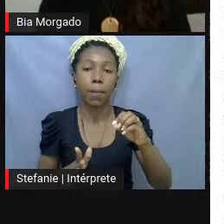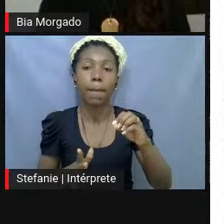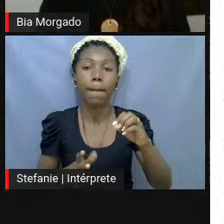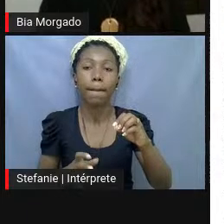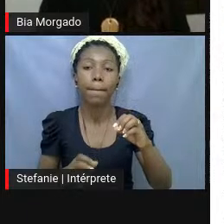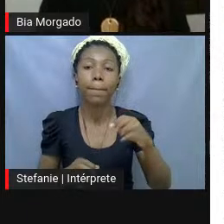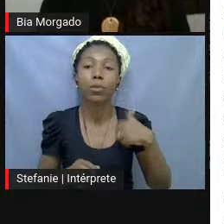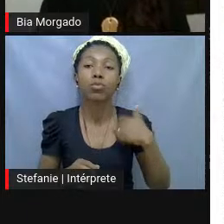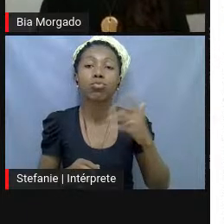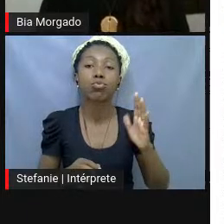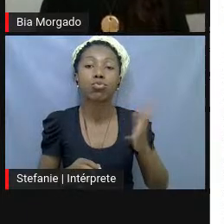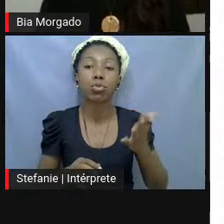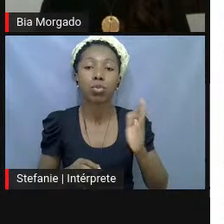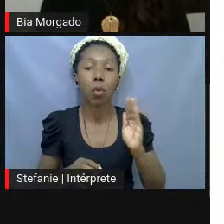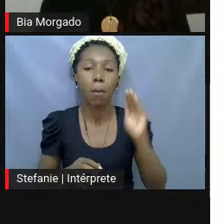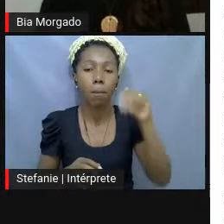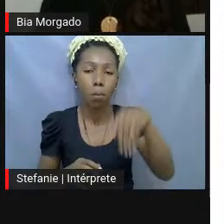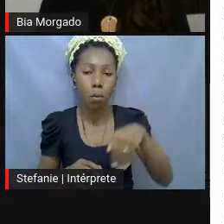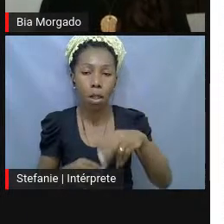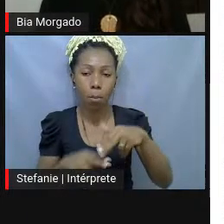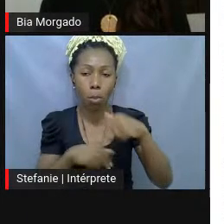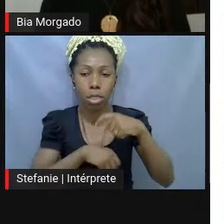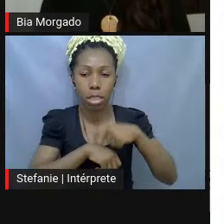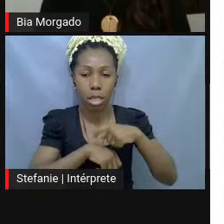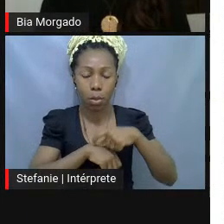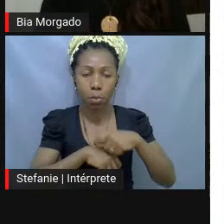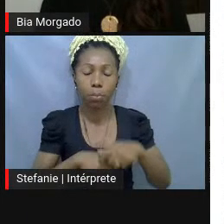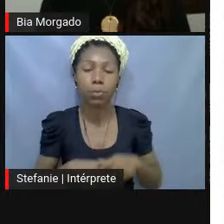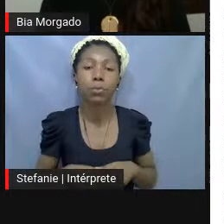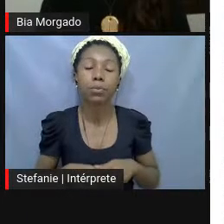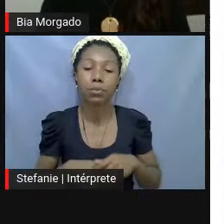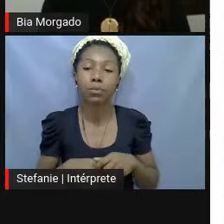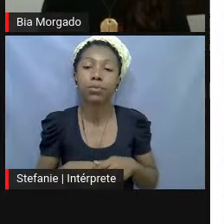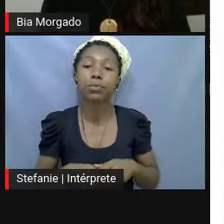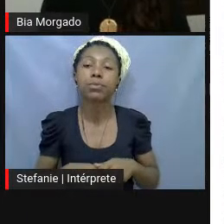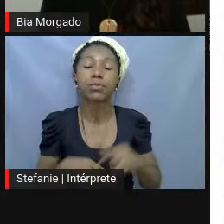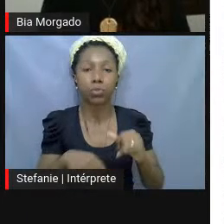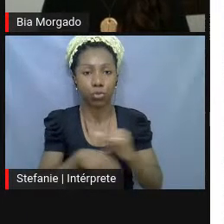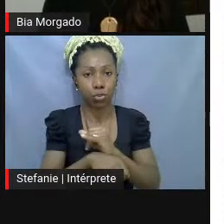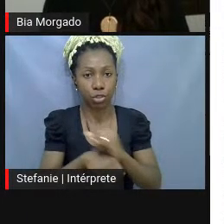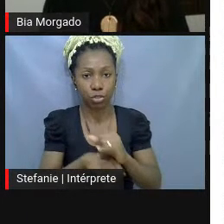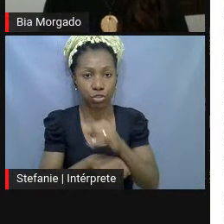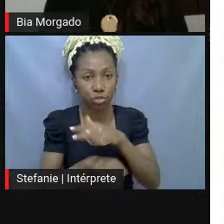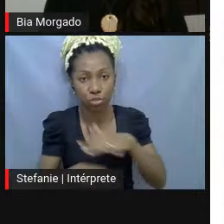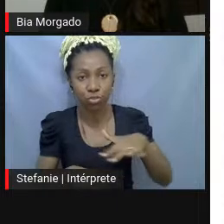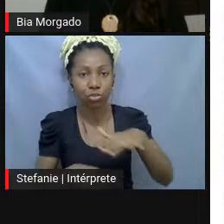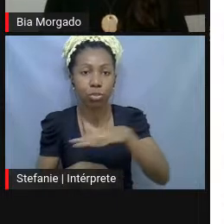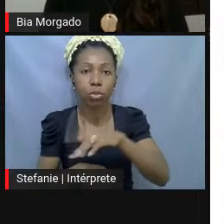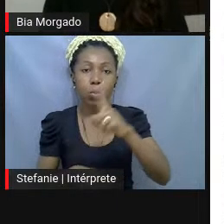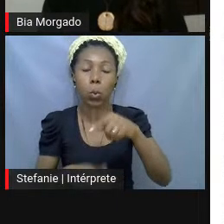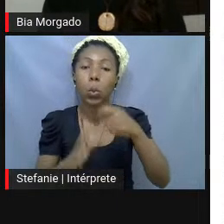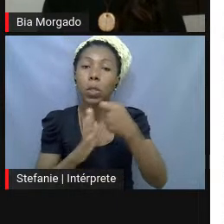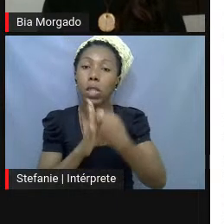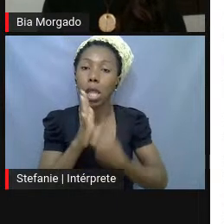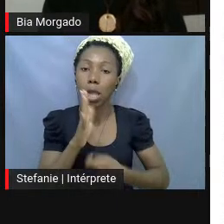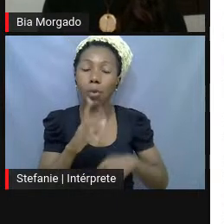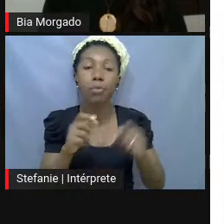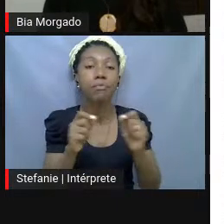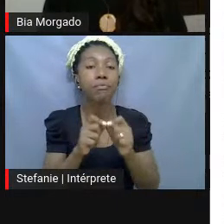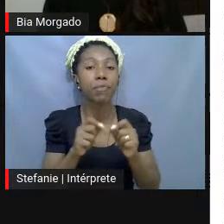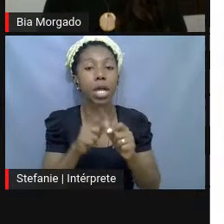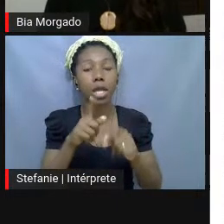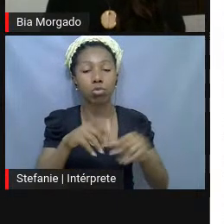já vou pular também por causa do tempo. Na esquema geral da nova objetividade, que é um texto que ele faz para essa